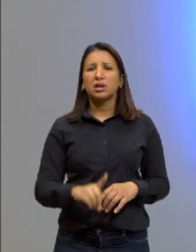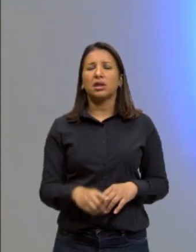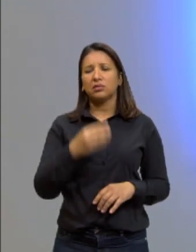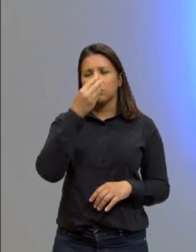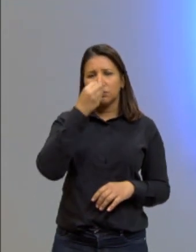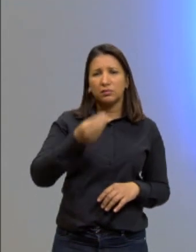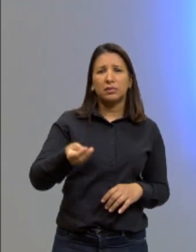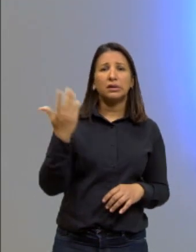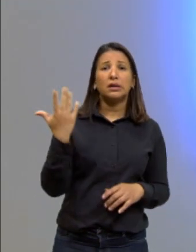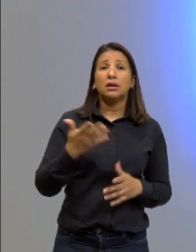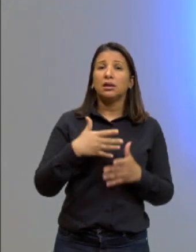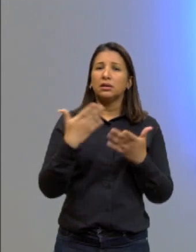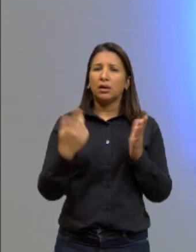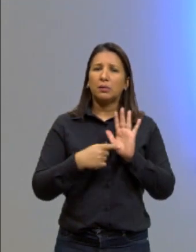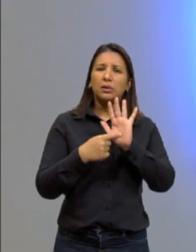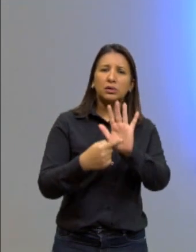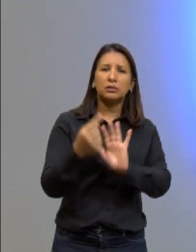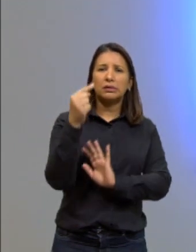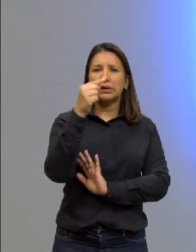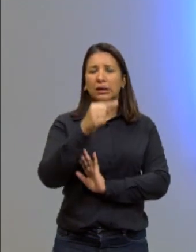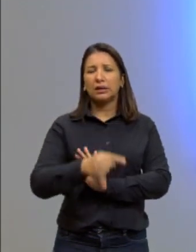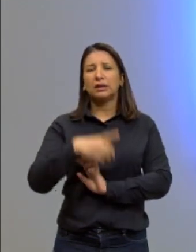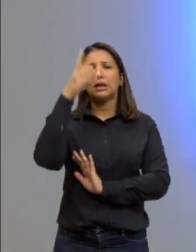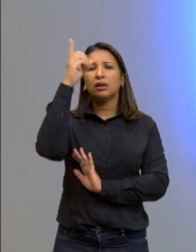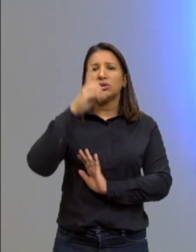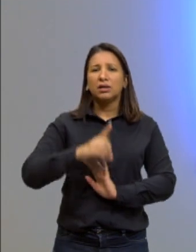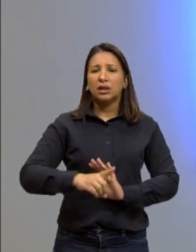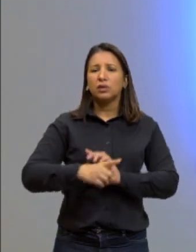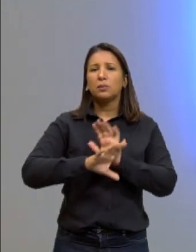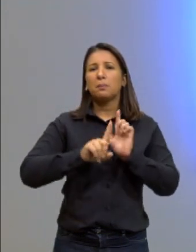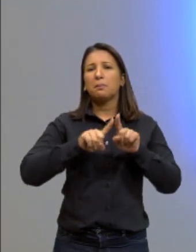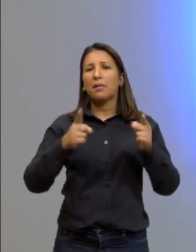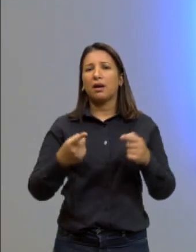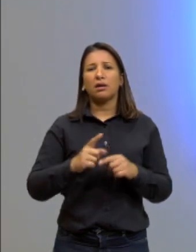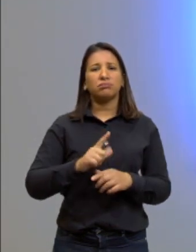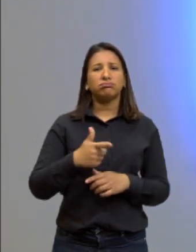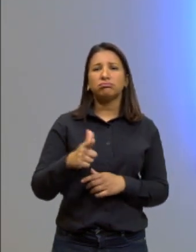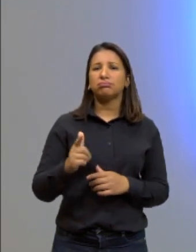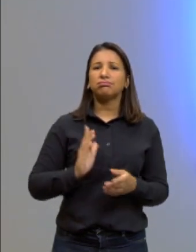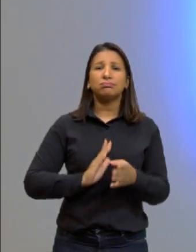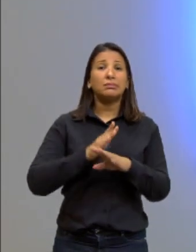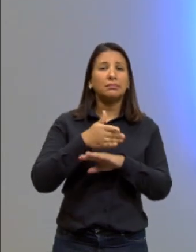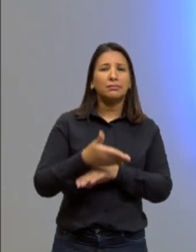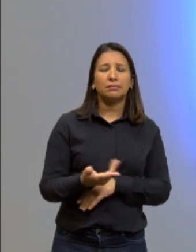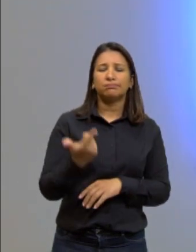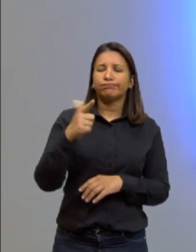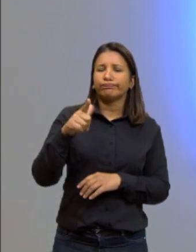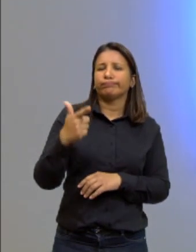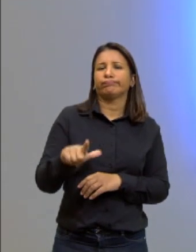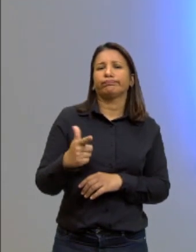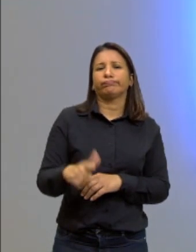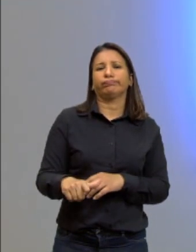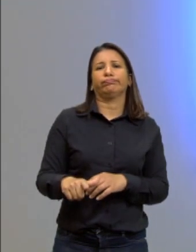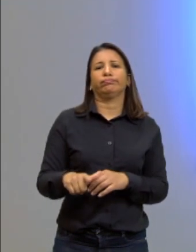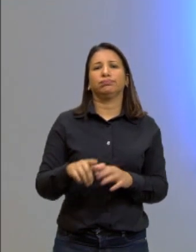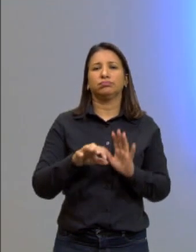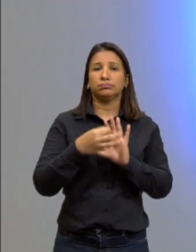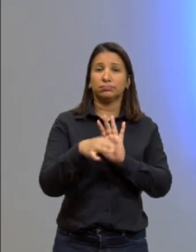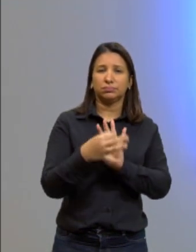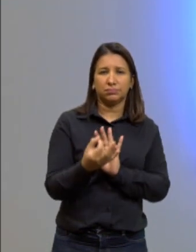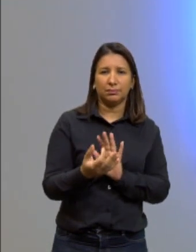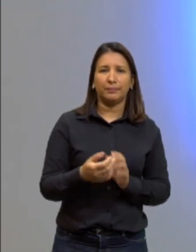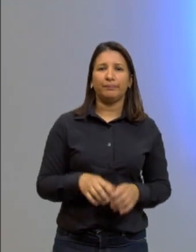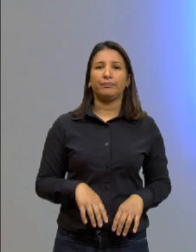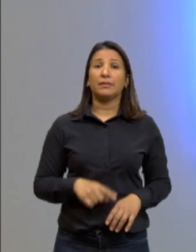que ela já disse aqui, que era direito e nem todos têm acesso. Então, está repetitivo esse argumento. Aí, ela termina.